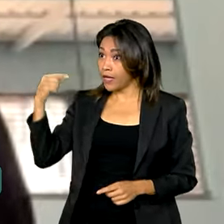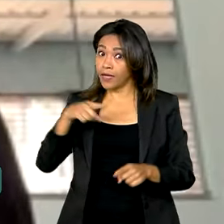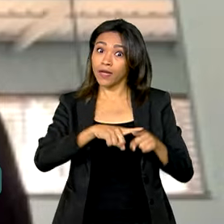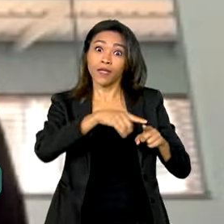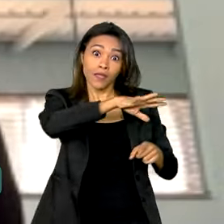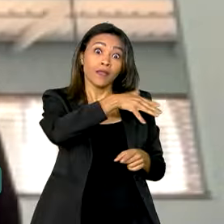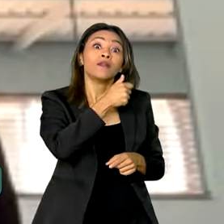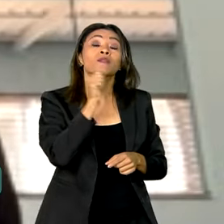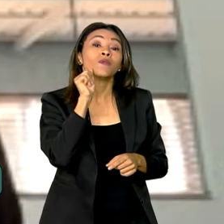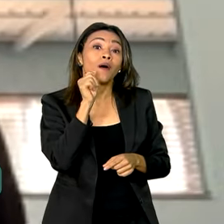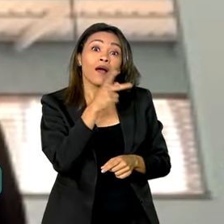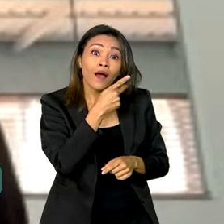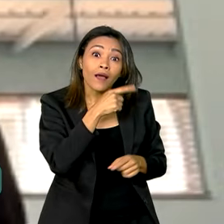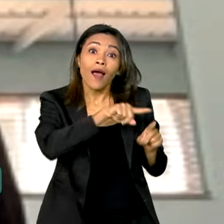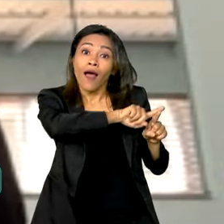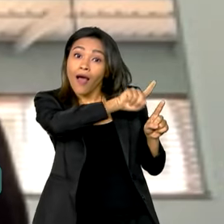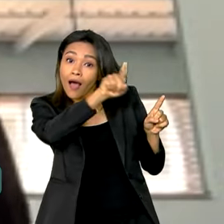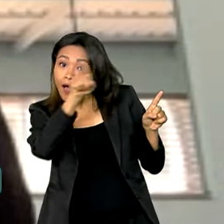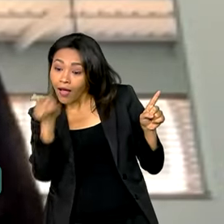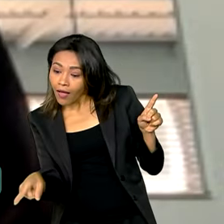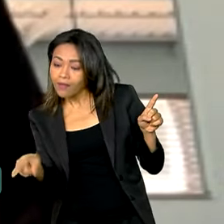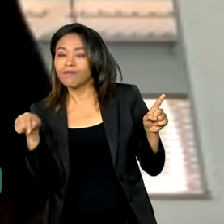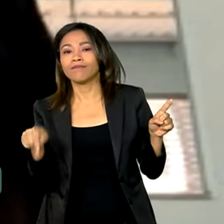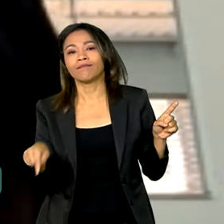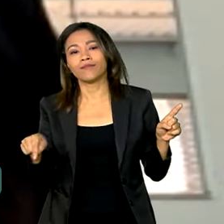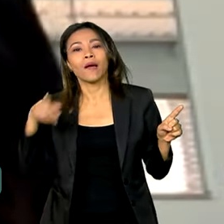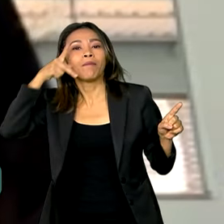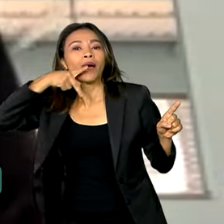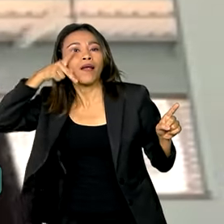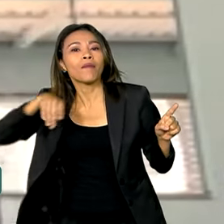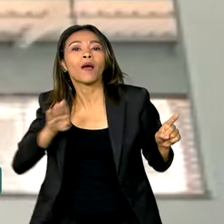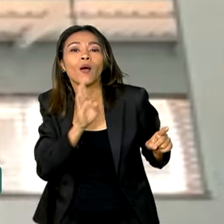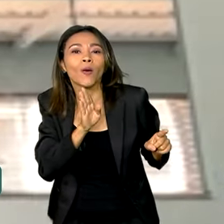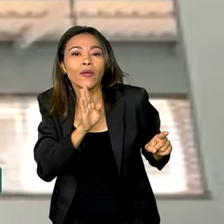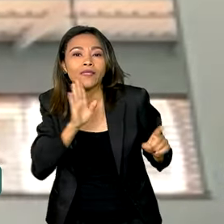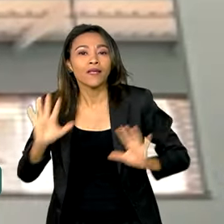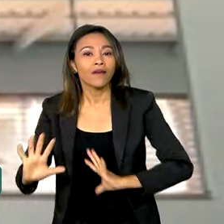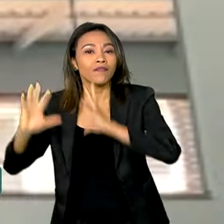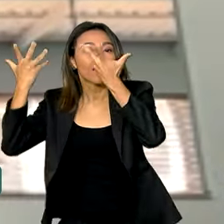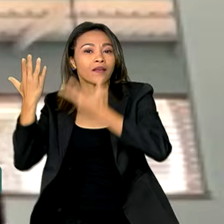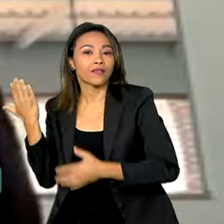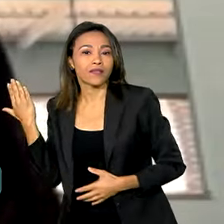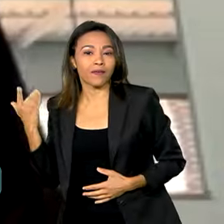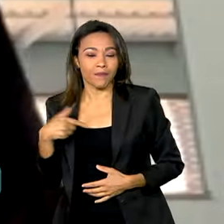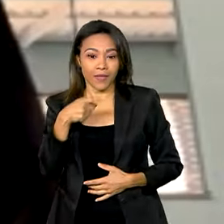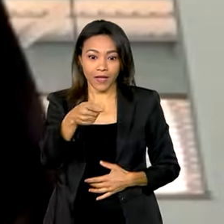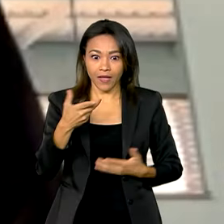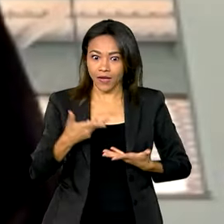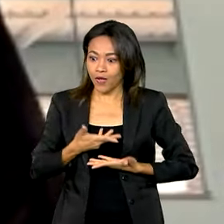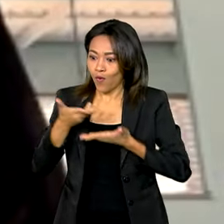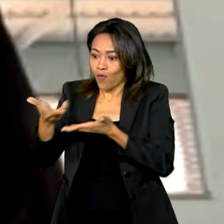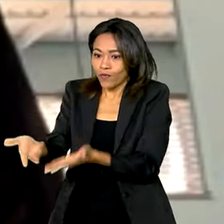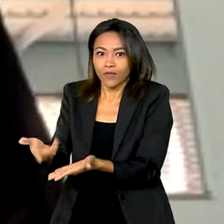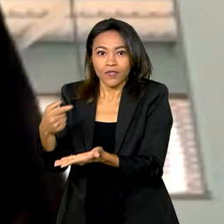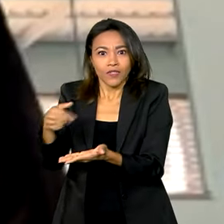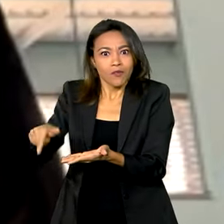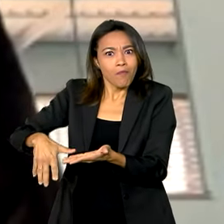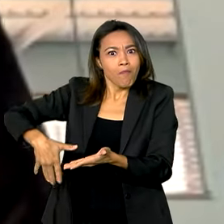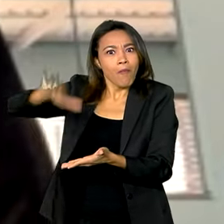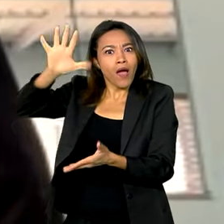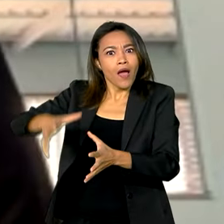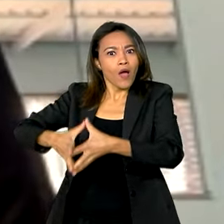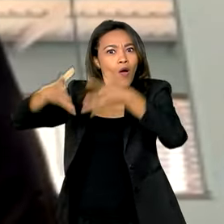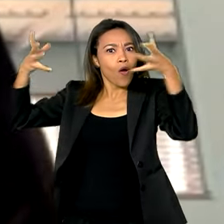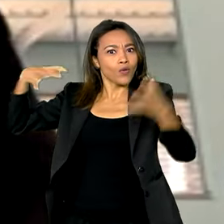para Paraíba só para conhecer a festa de São João de Campina Grande. Só o convite, maior São João do mundo, venha